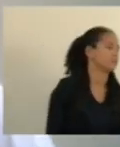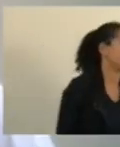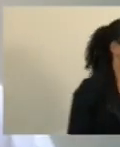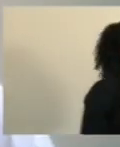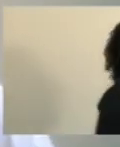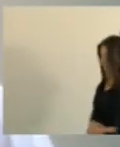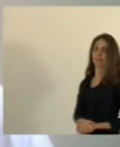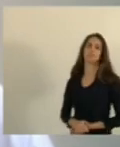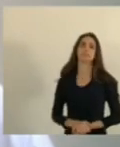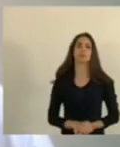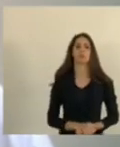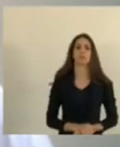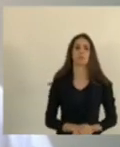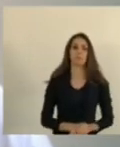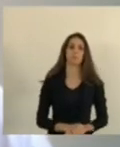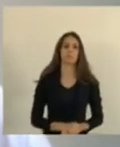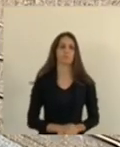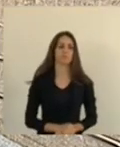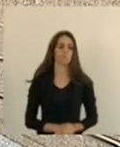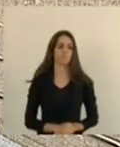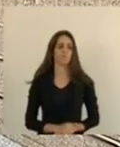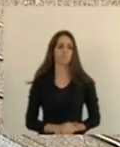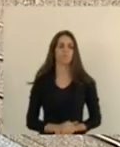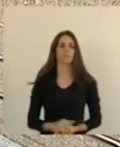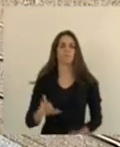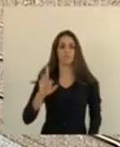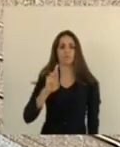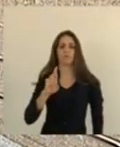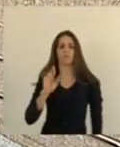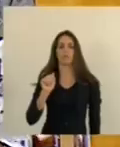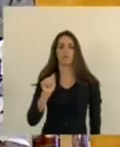Com a palavra o deputado doutor Rafael Favato.